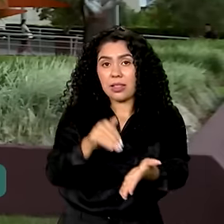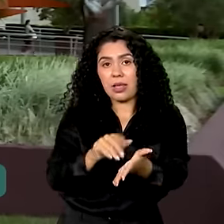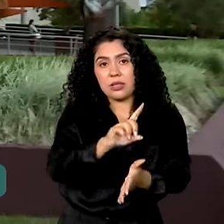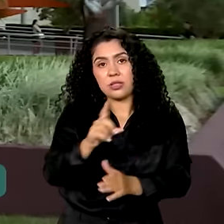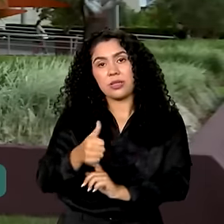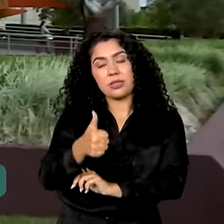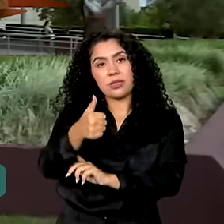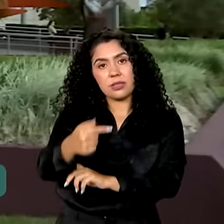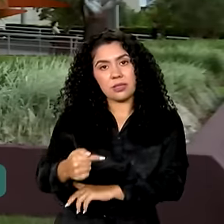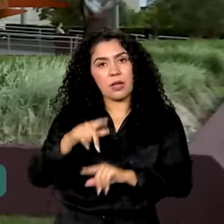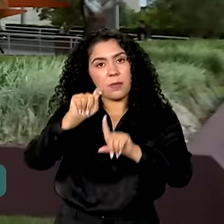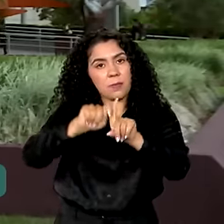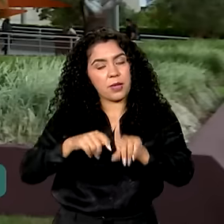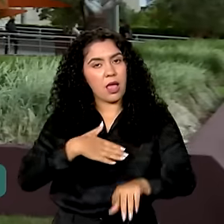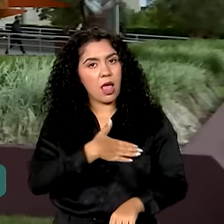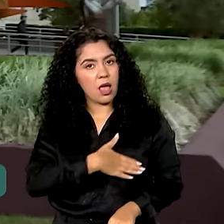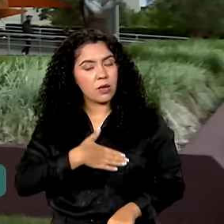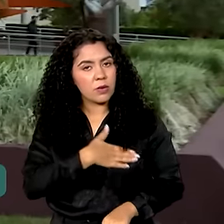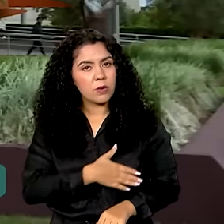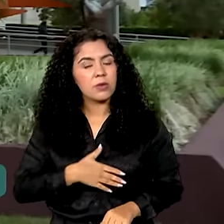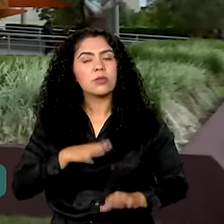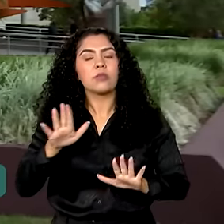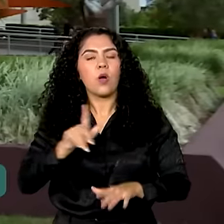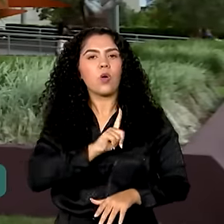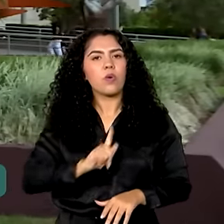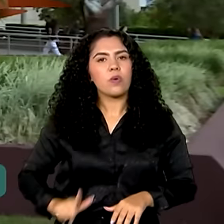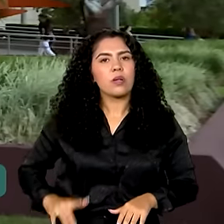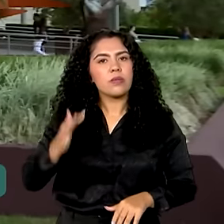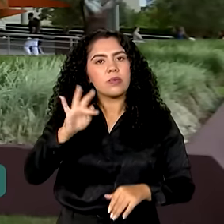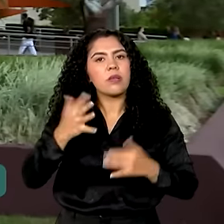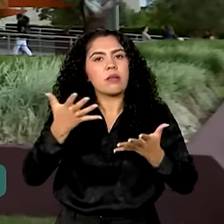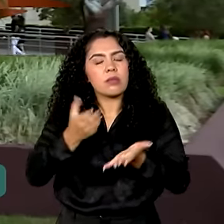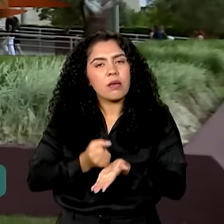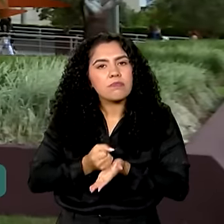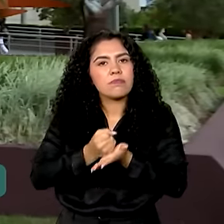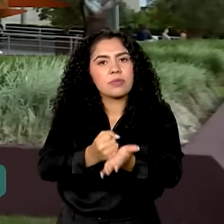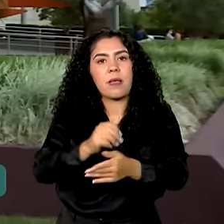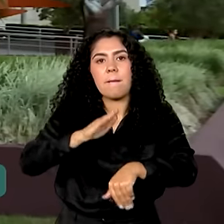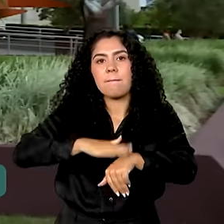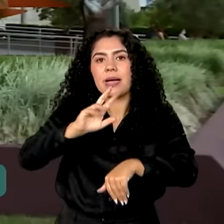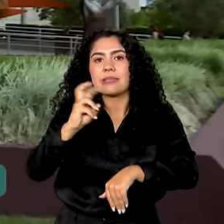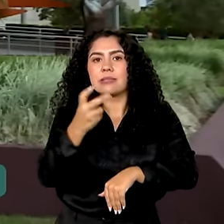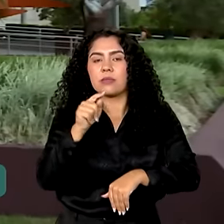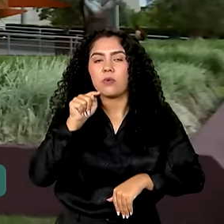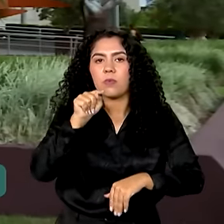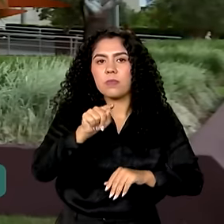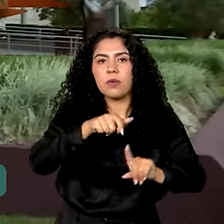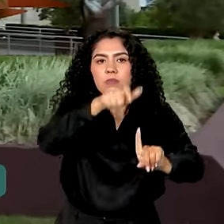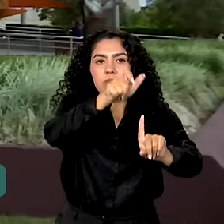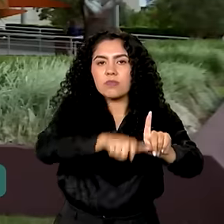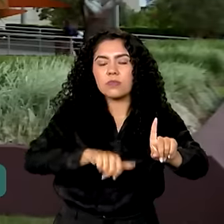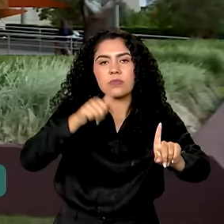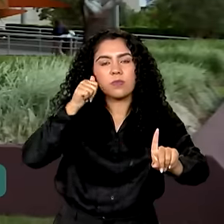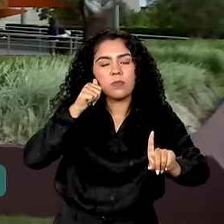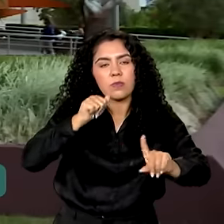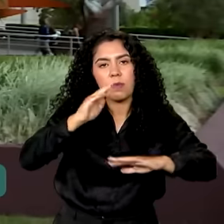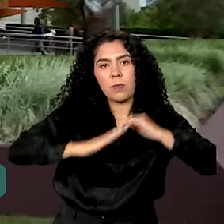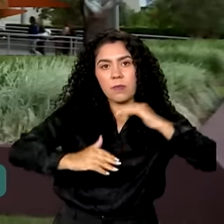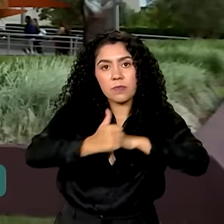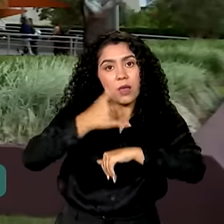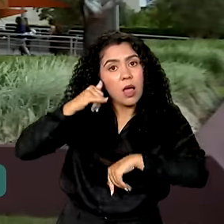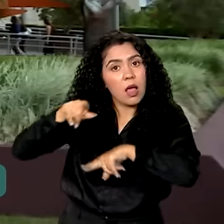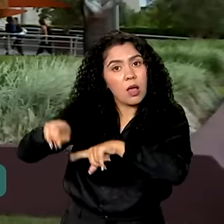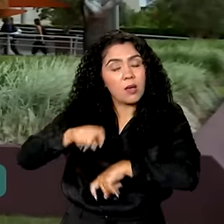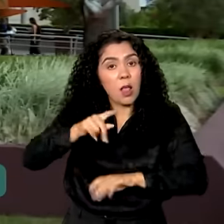A expectativa, segundo o governo, é beneficiar mais de 5 mil mulheres rurais. Esse é o primeiro edital do